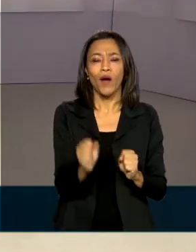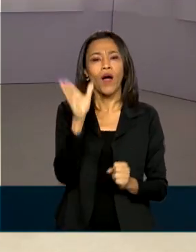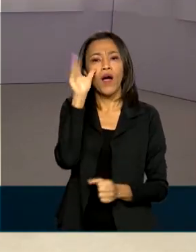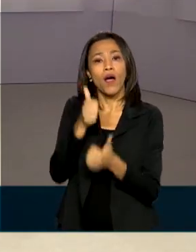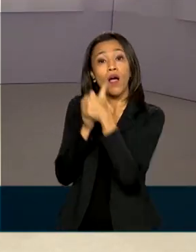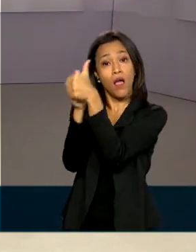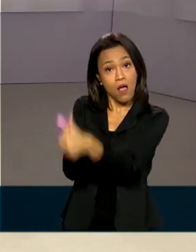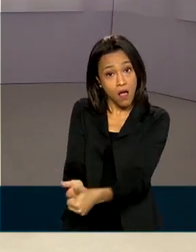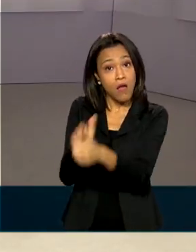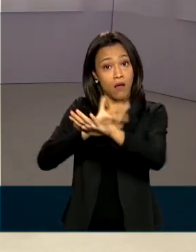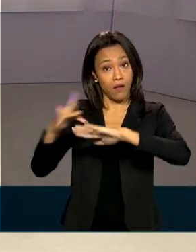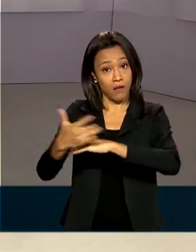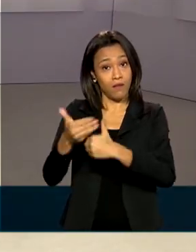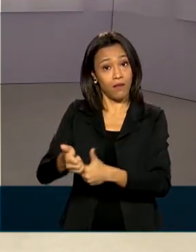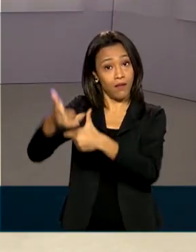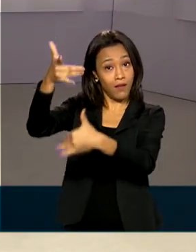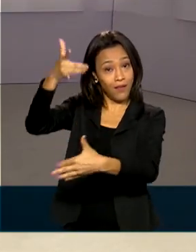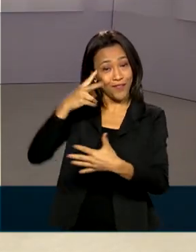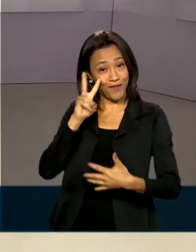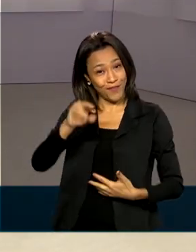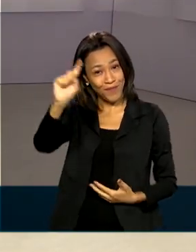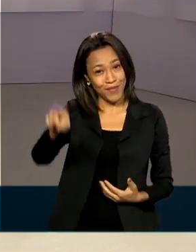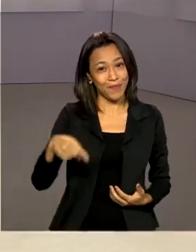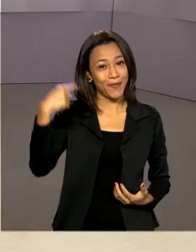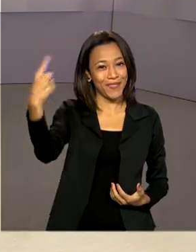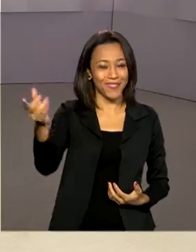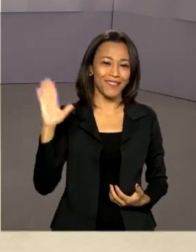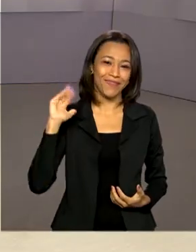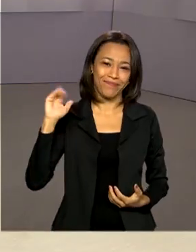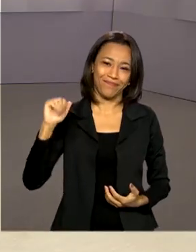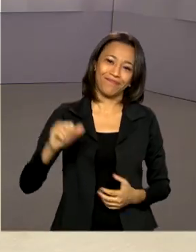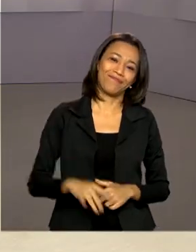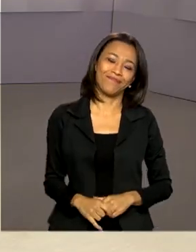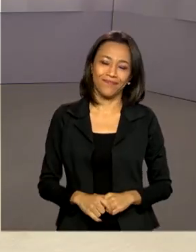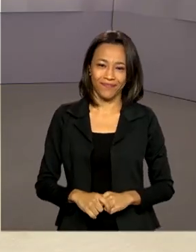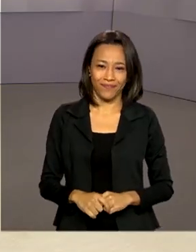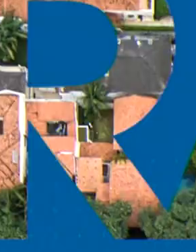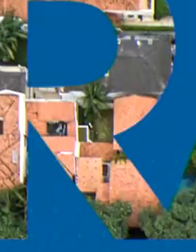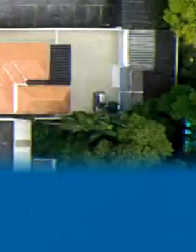acompanhar também pelas redes sociais. Nos vemos então na próxima edição. Até lá. Tchau.